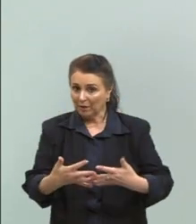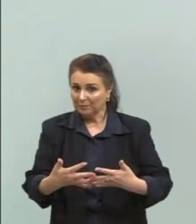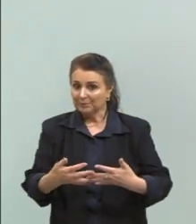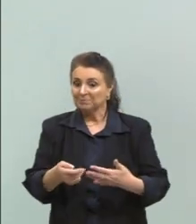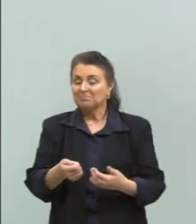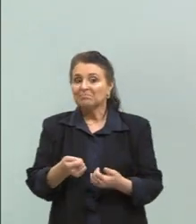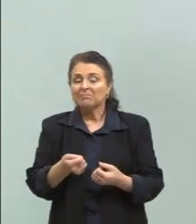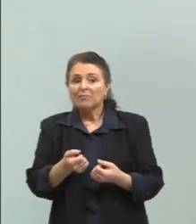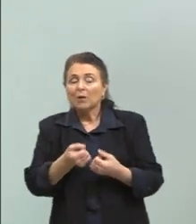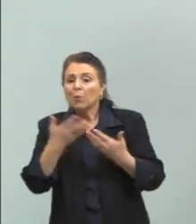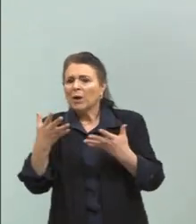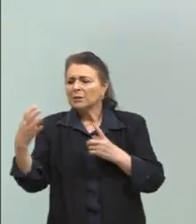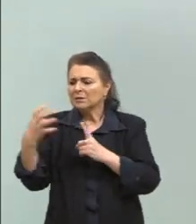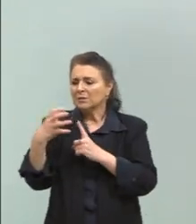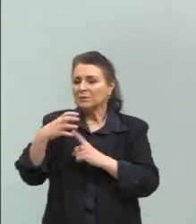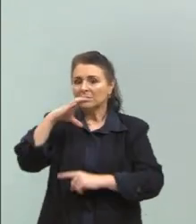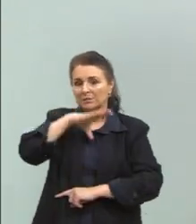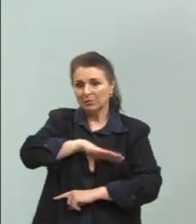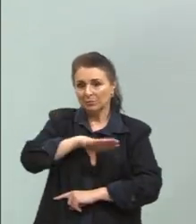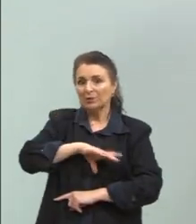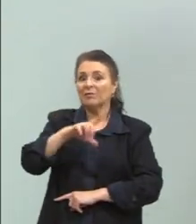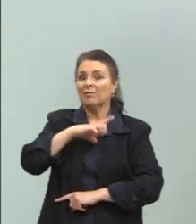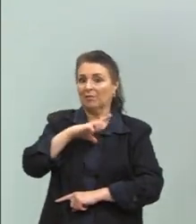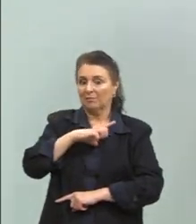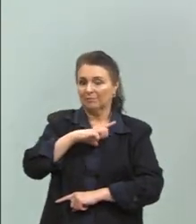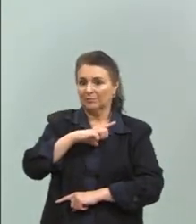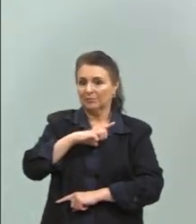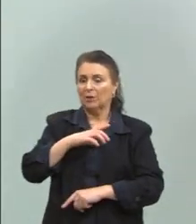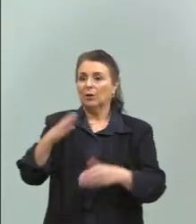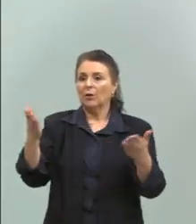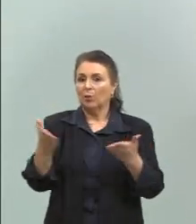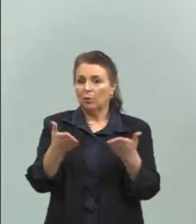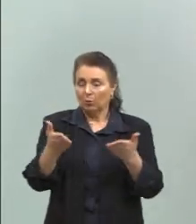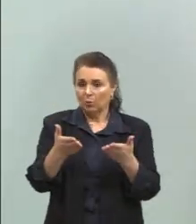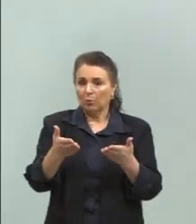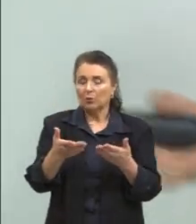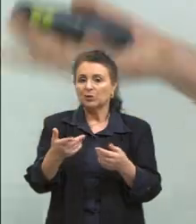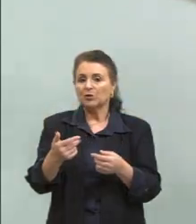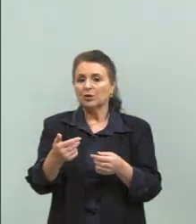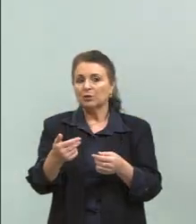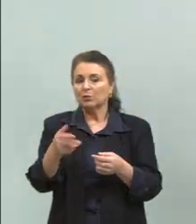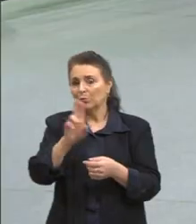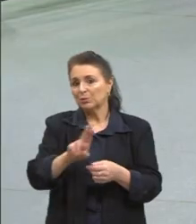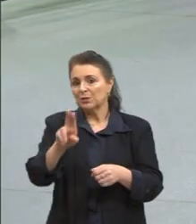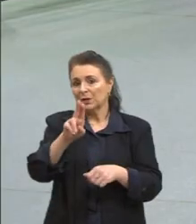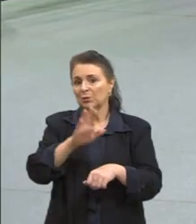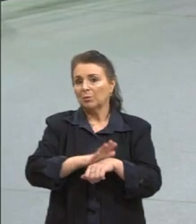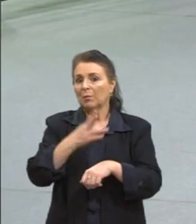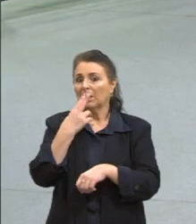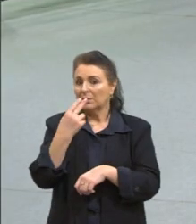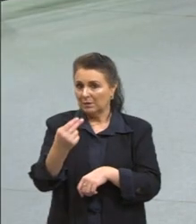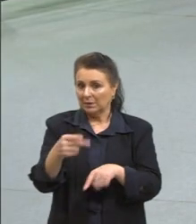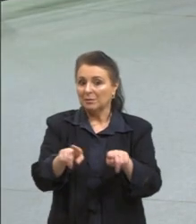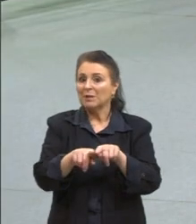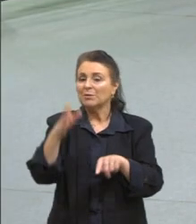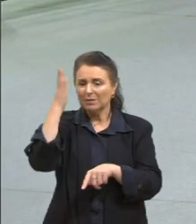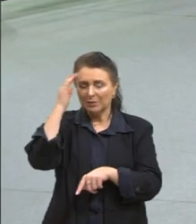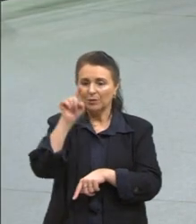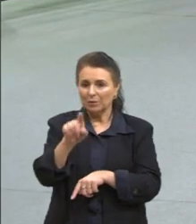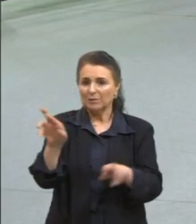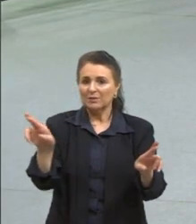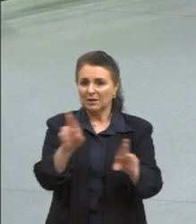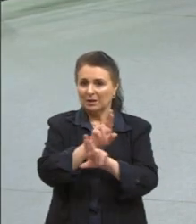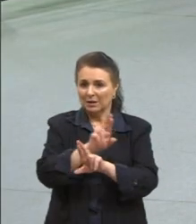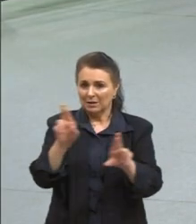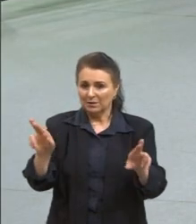influências o português vai ter. Hoje eu puxei um pouquinho mais para o inglês, porque eu sabia que você ia fazer mais essa relação do espanhol com o